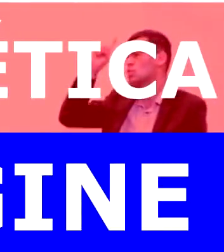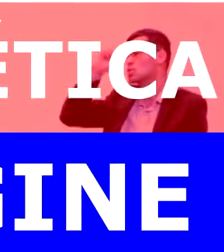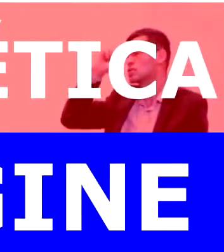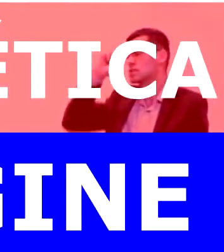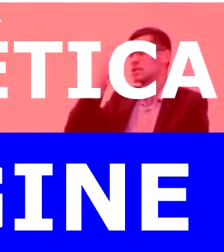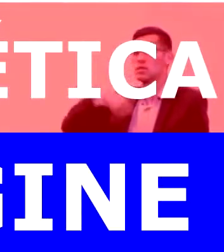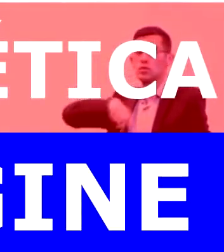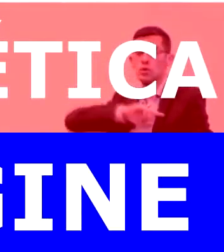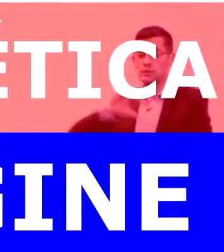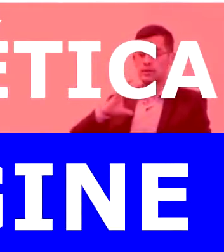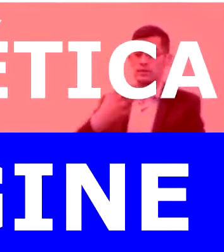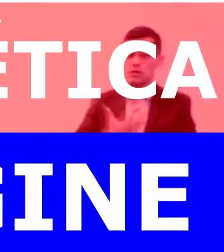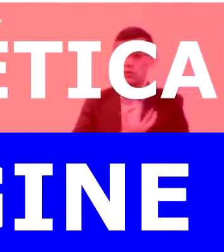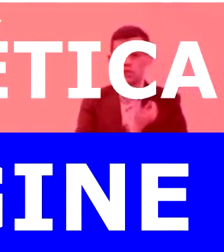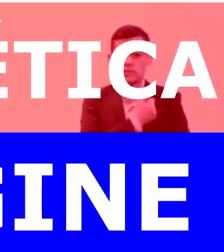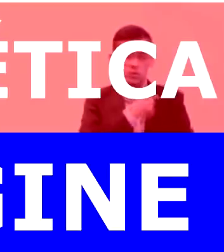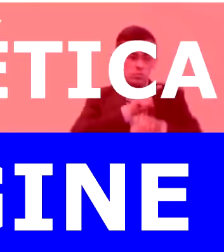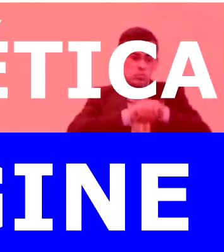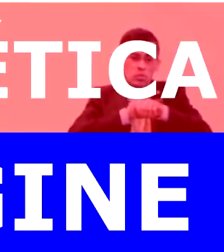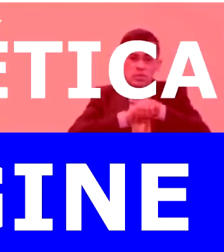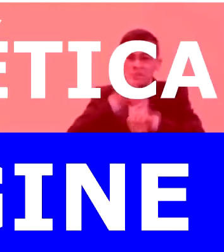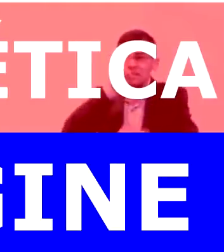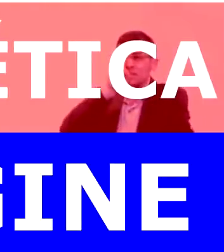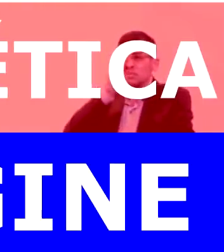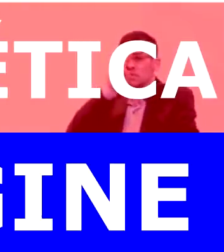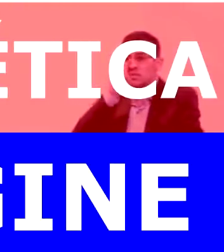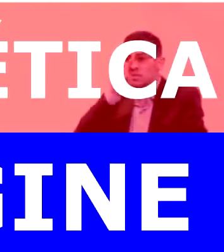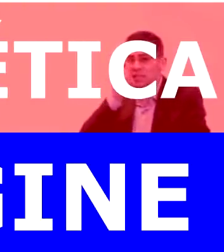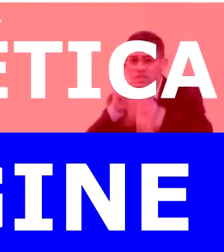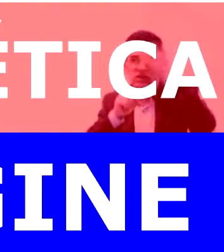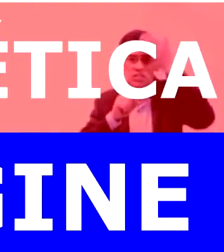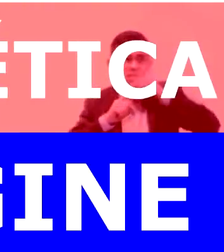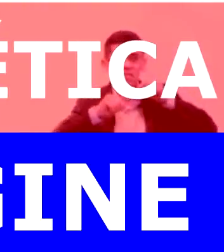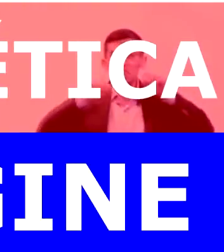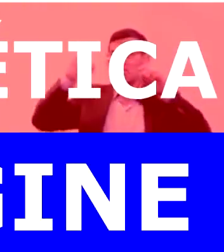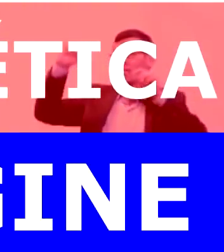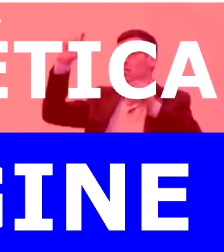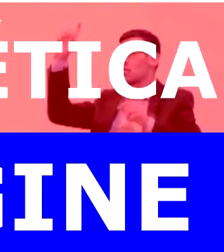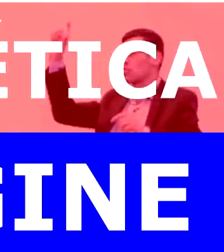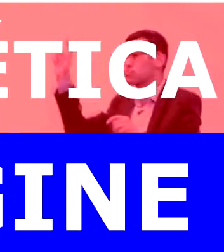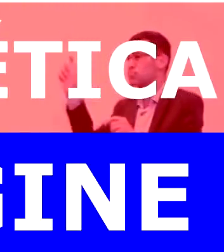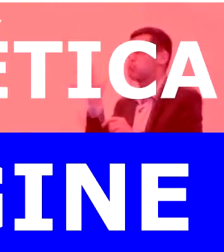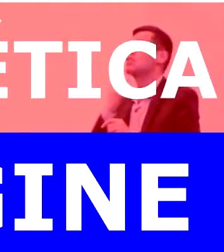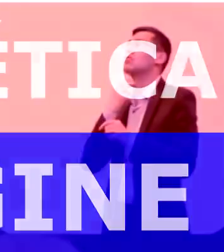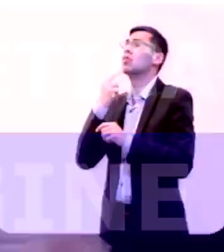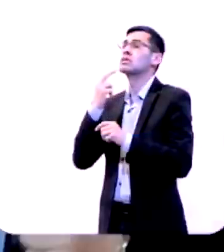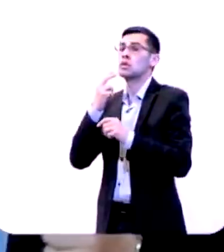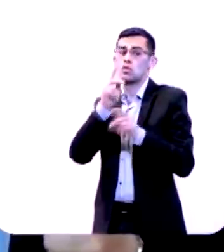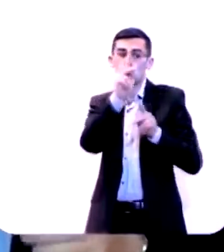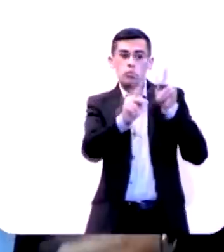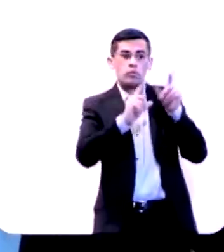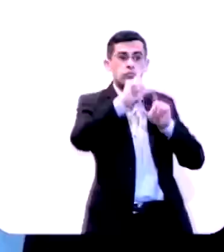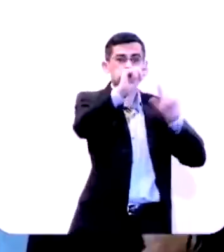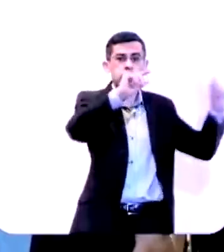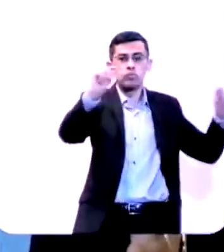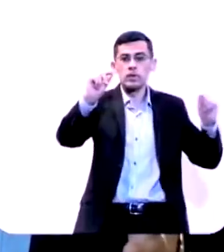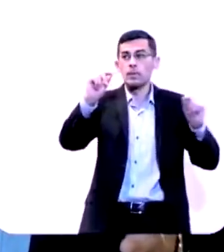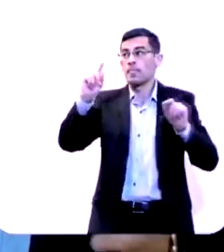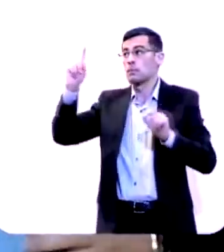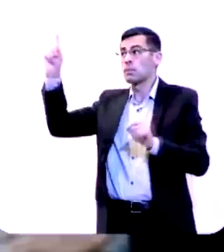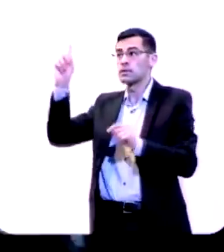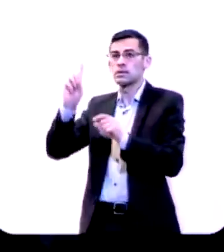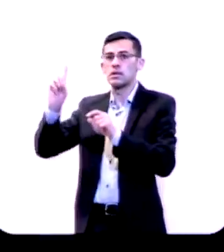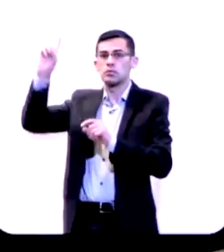nossa salvação na hora do perigo. Diante do trovão da tua voz os povos fogem, e quando te